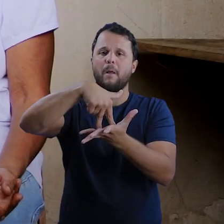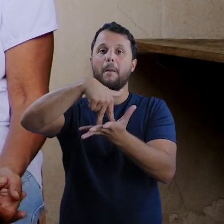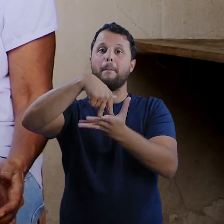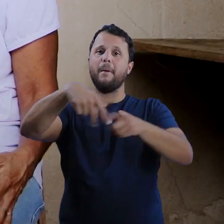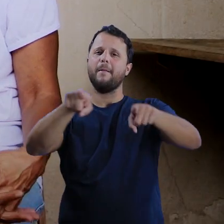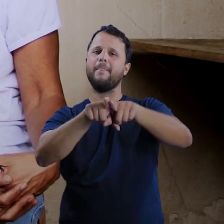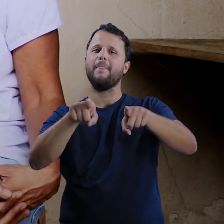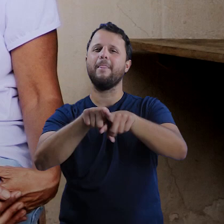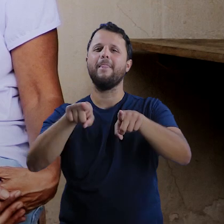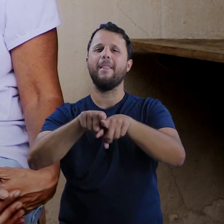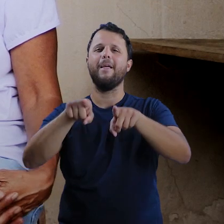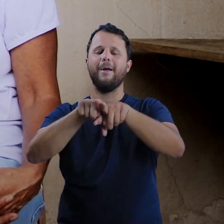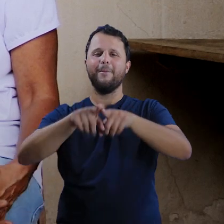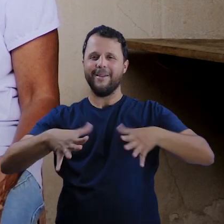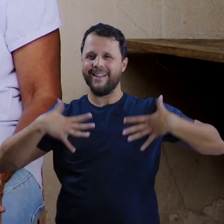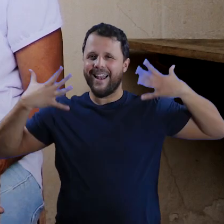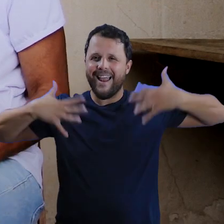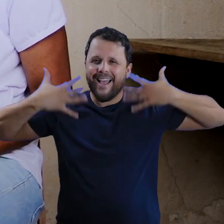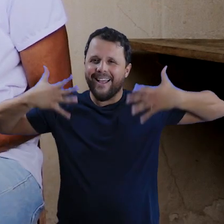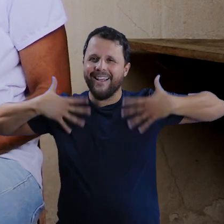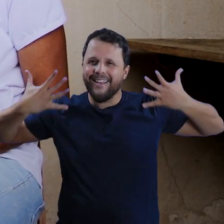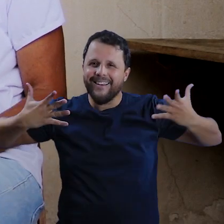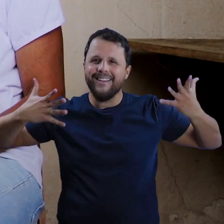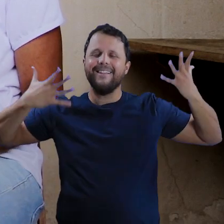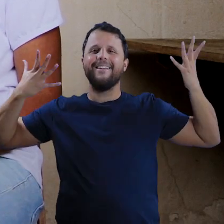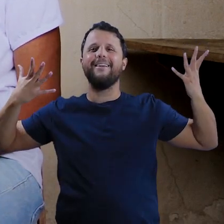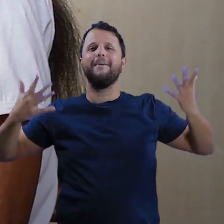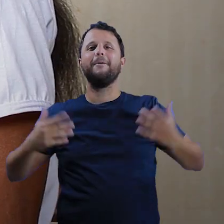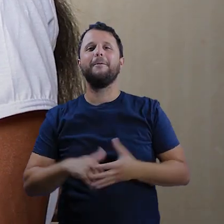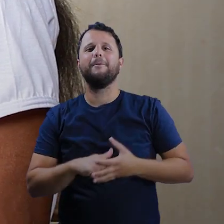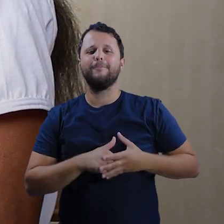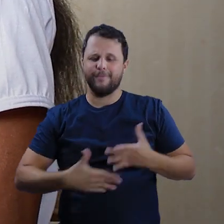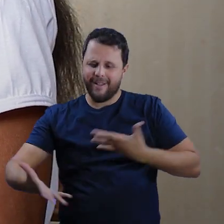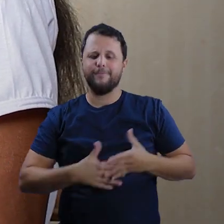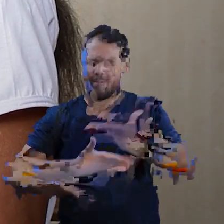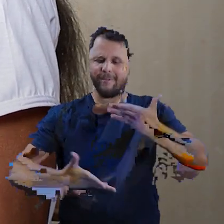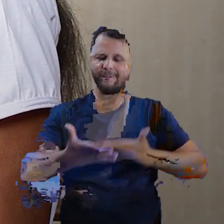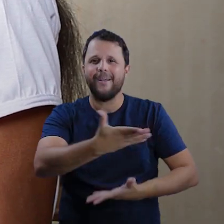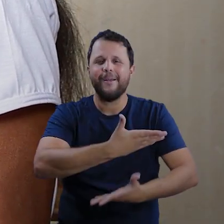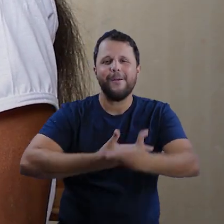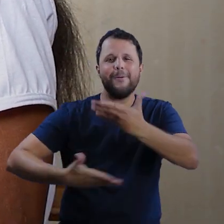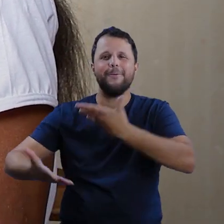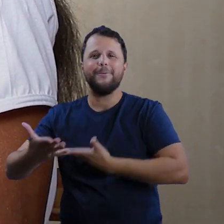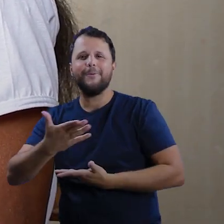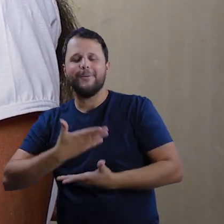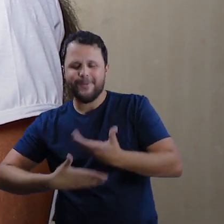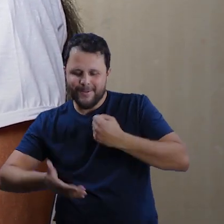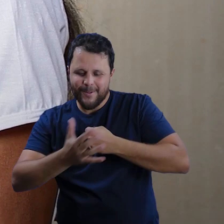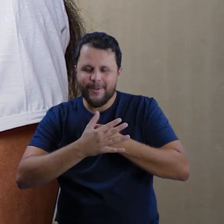também somos de alegria, de confraternização, aconchego